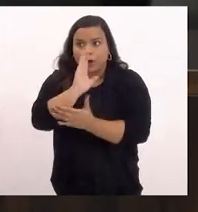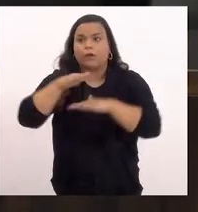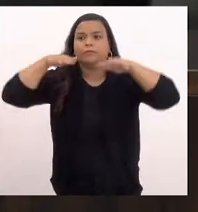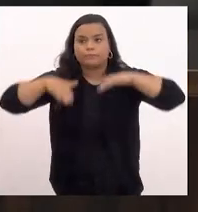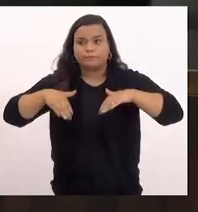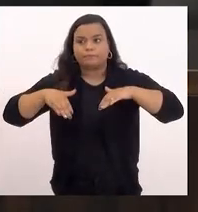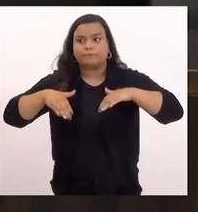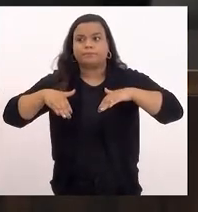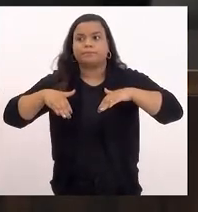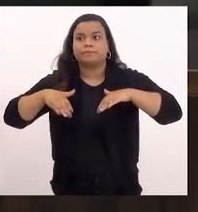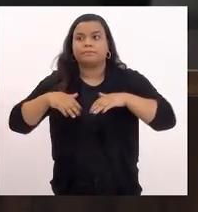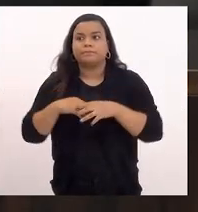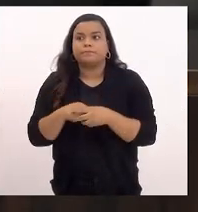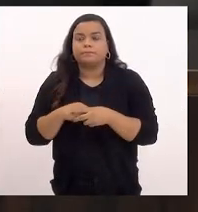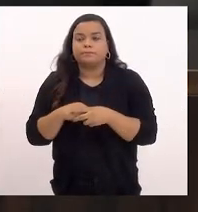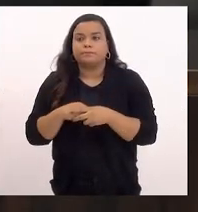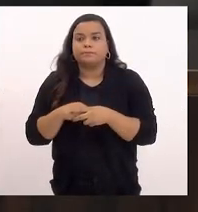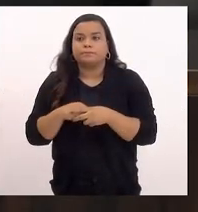estão.